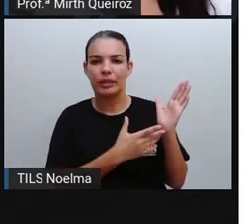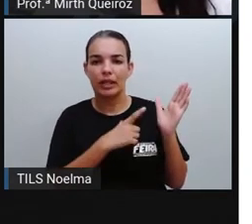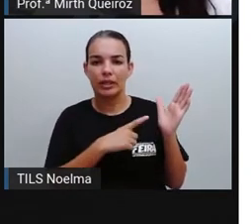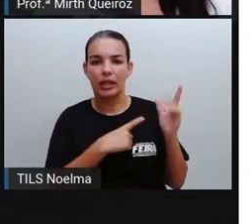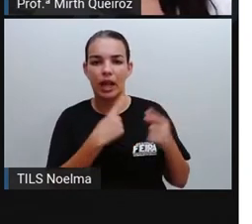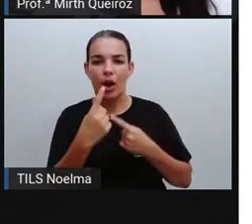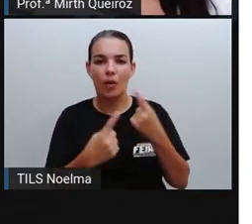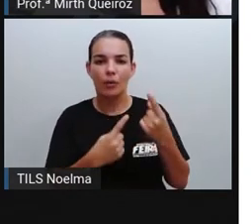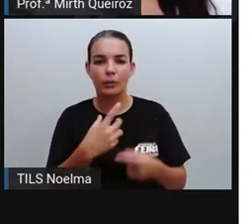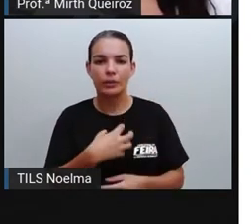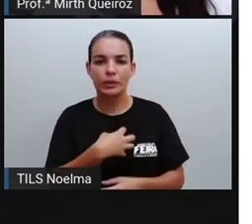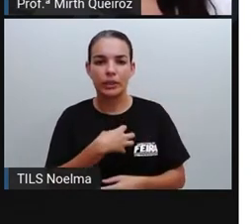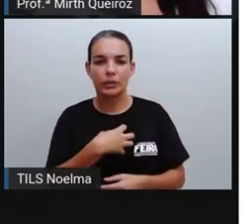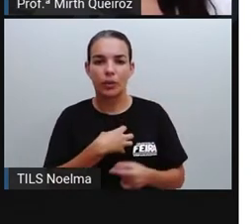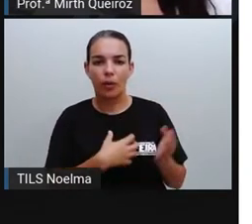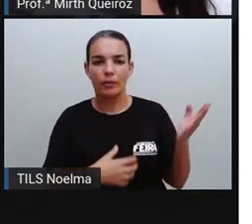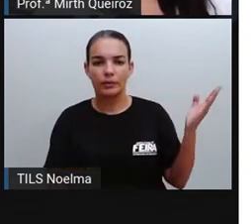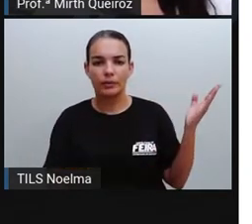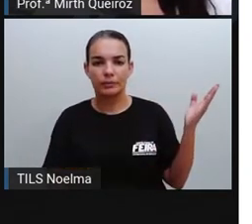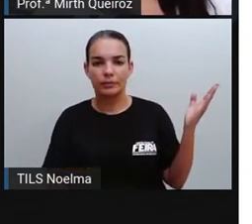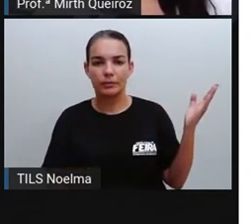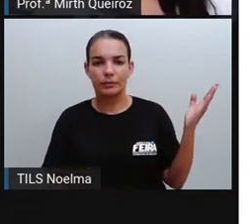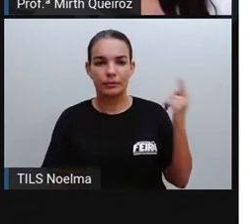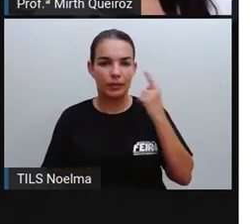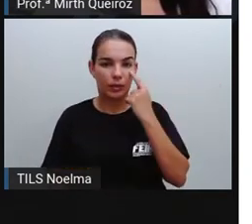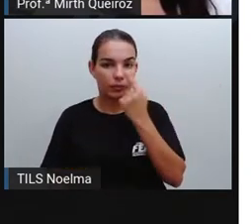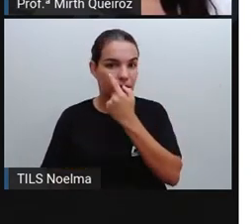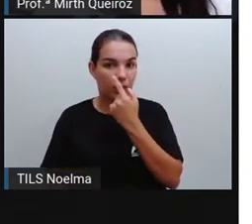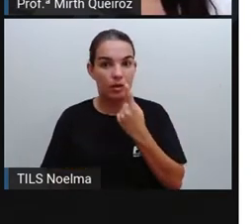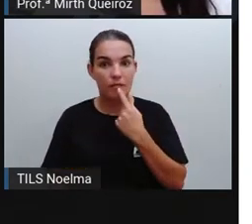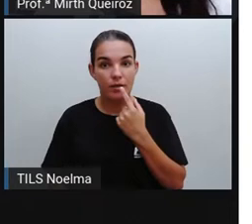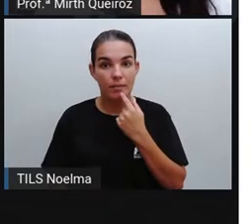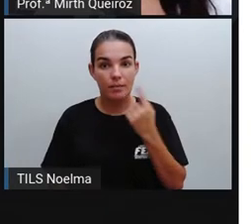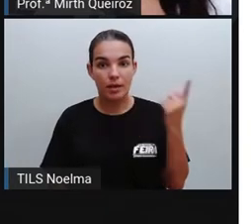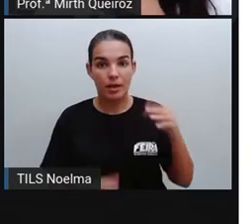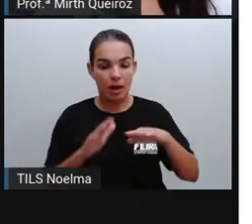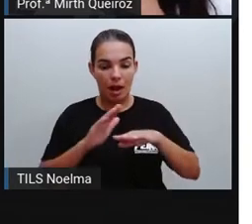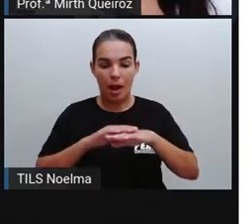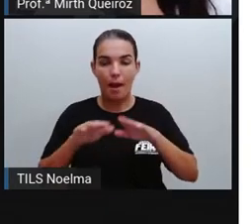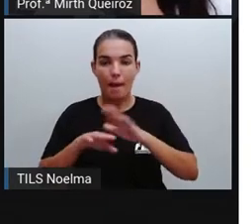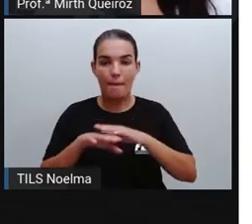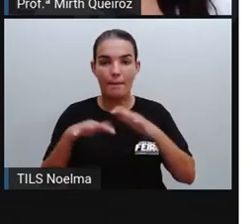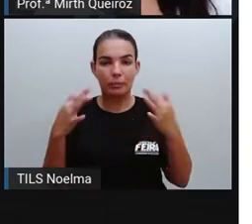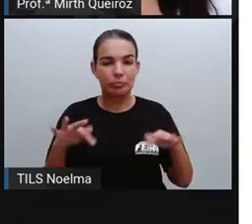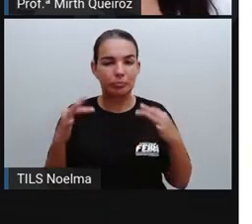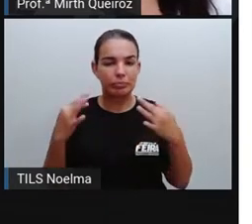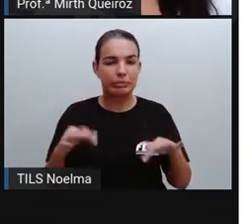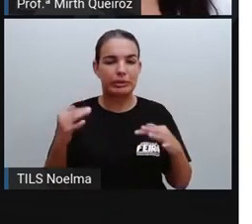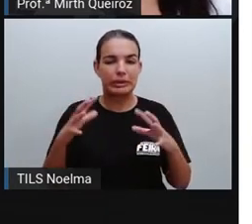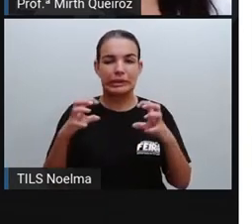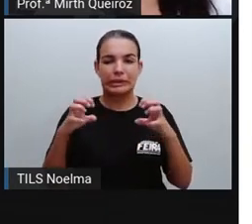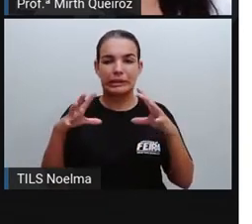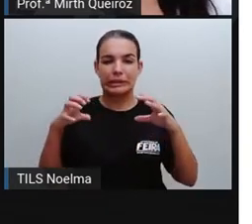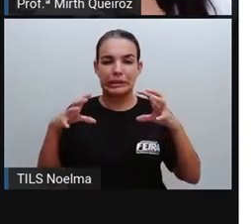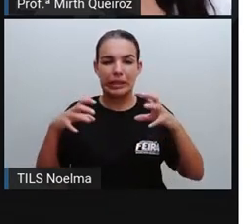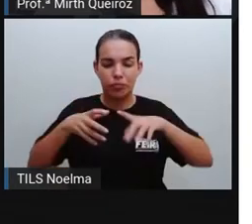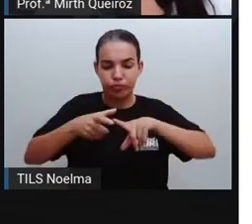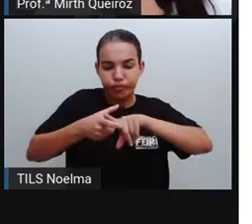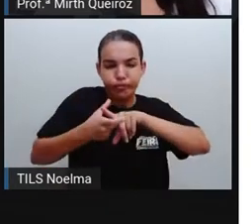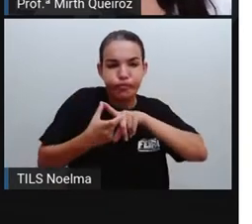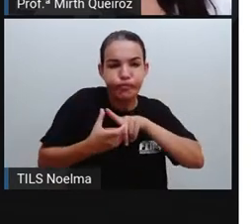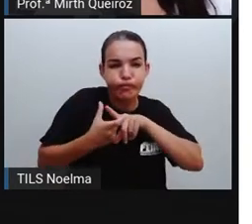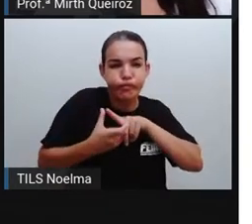sintomas dessa doença, né? Os olhos aí vermelhos, nós vamos ter dores nas articulações que vai causar inchados